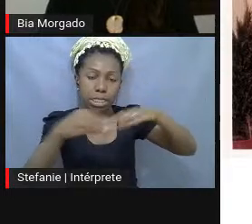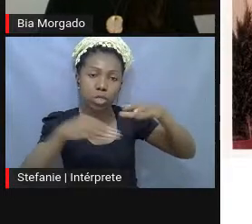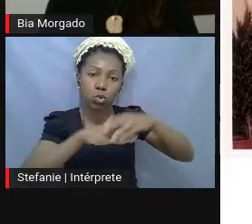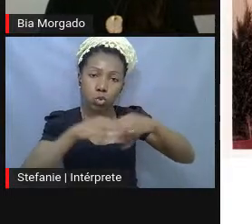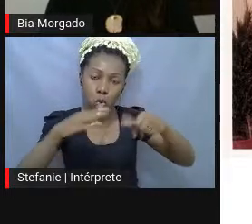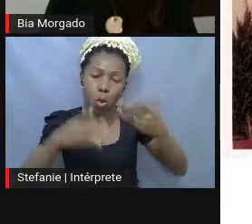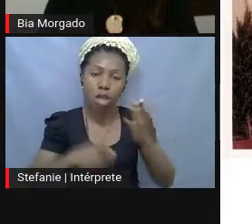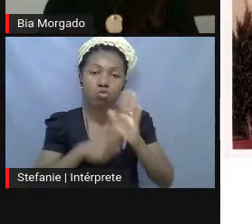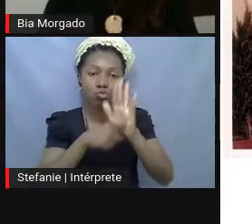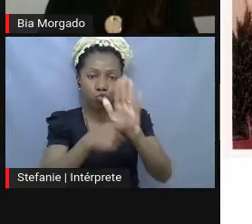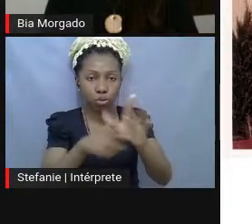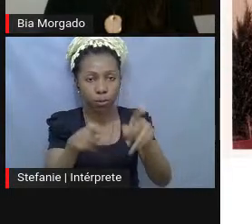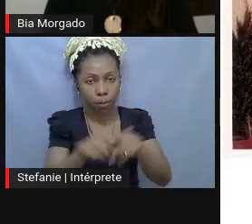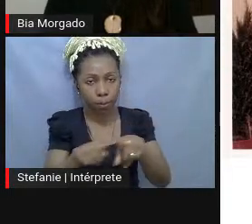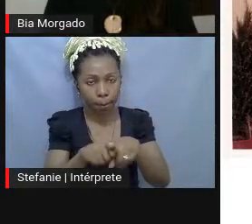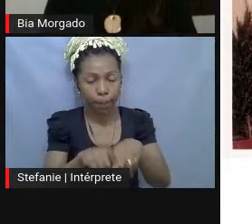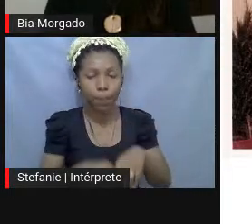diferença.